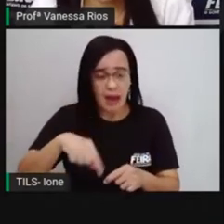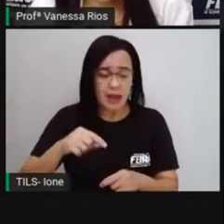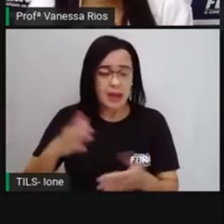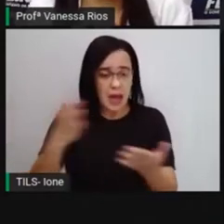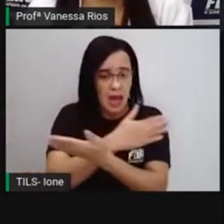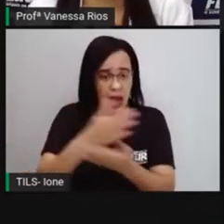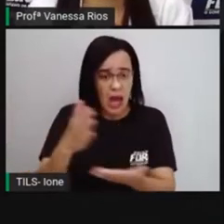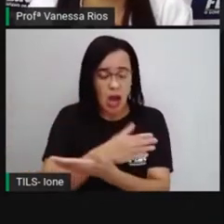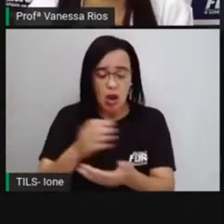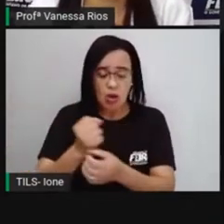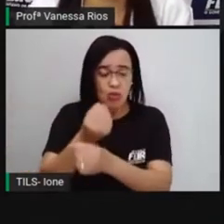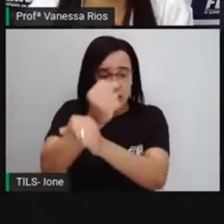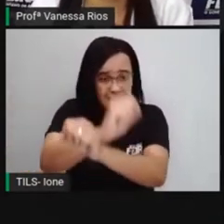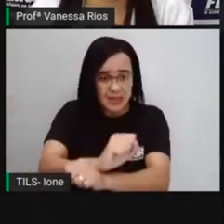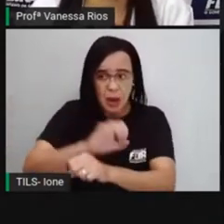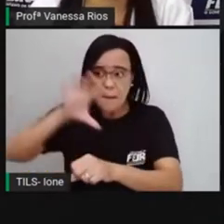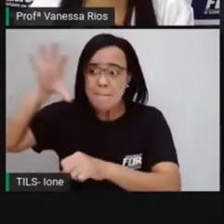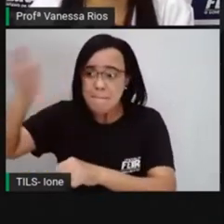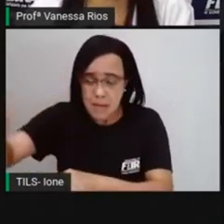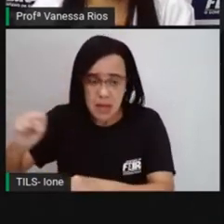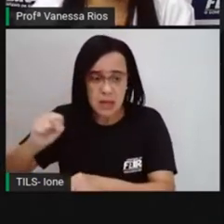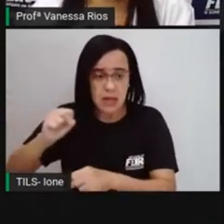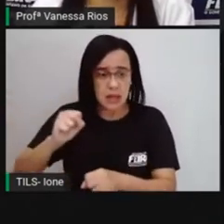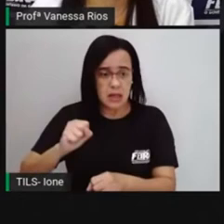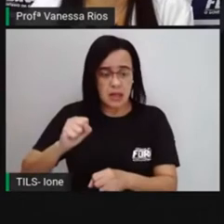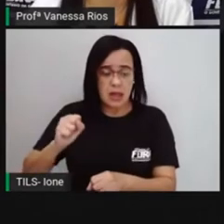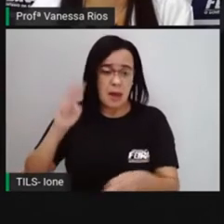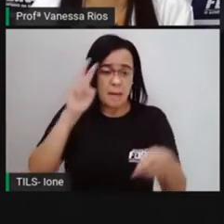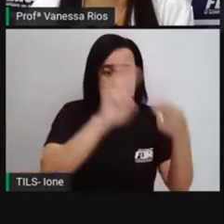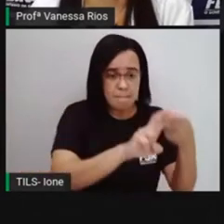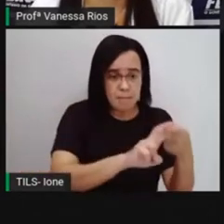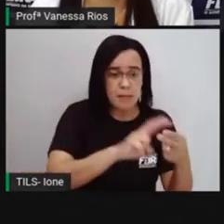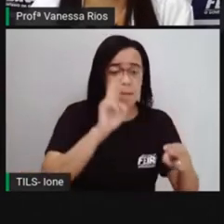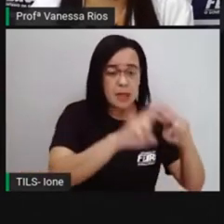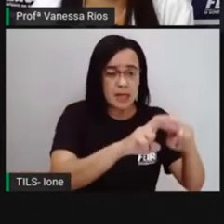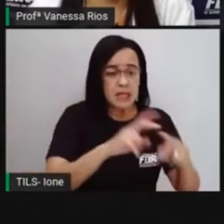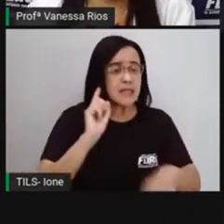serem comercializadas, vendidas para serem aí escravizadas.